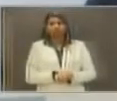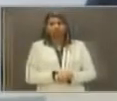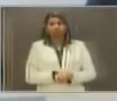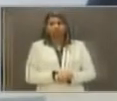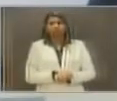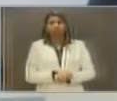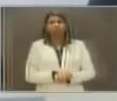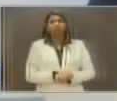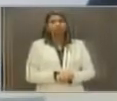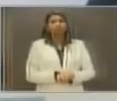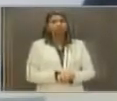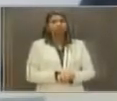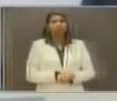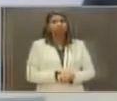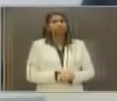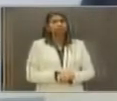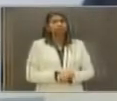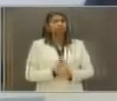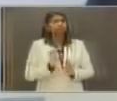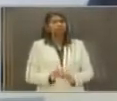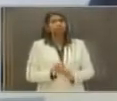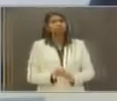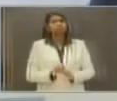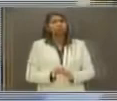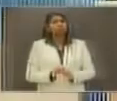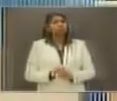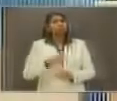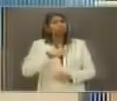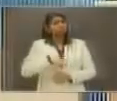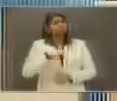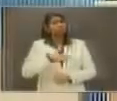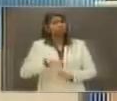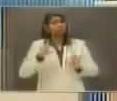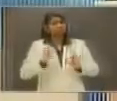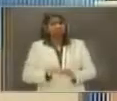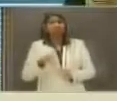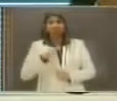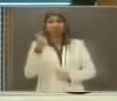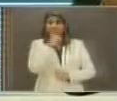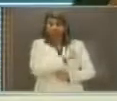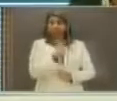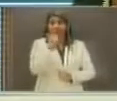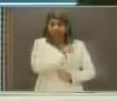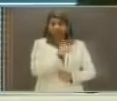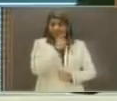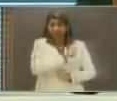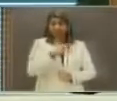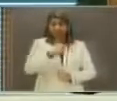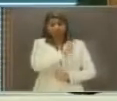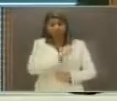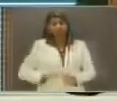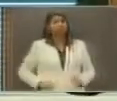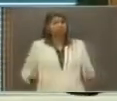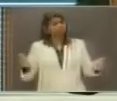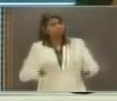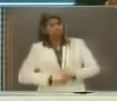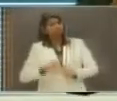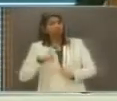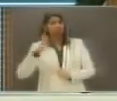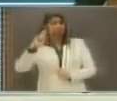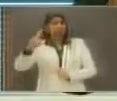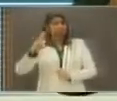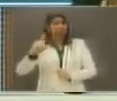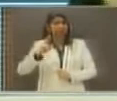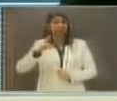Com muita tranquilidade, Walter Santos. Eleito senador, nós vamos representar, em tese, o Estado da Paraíba no Congresso Nacional, mas,